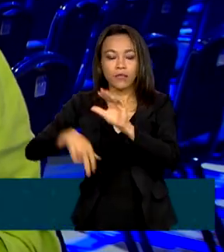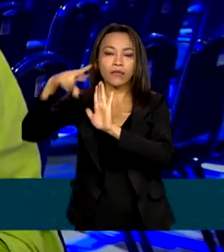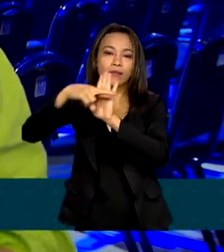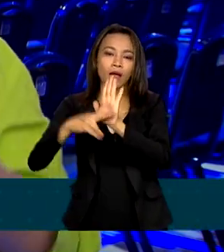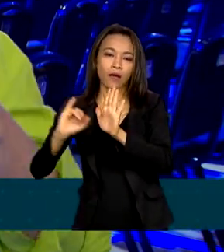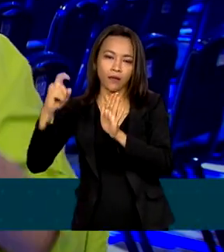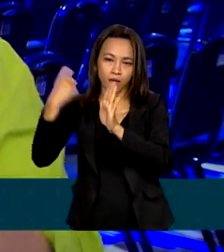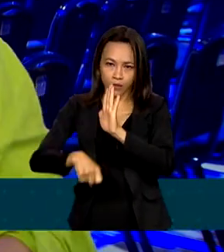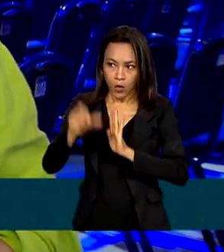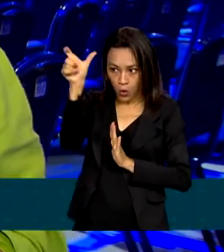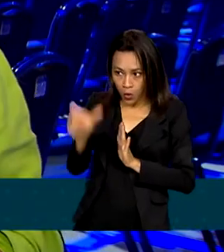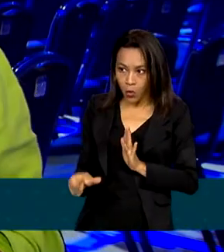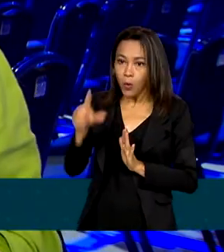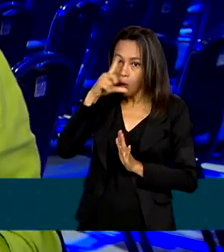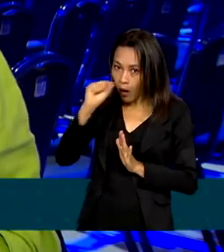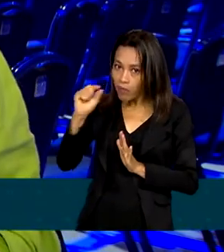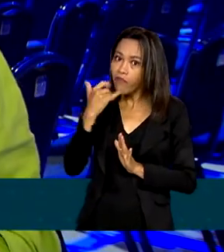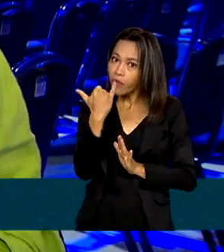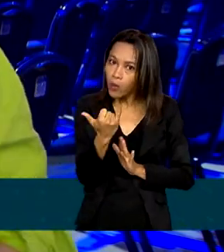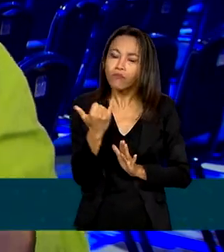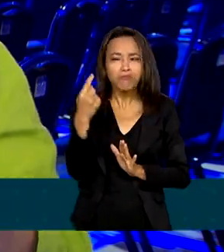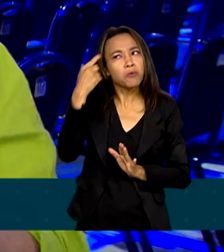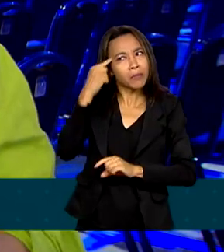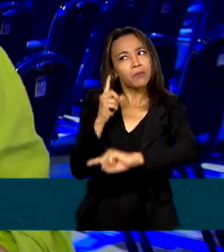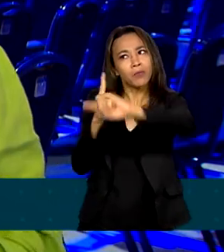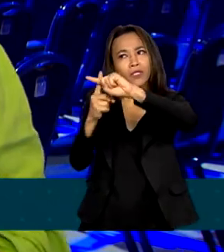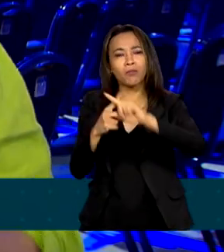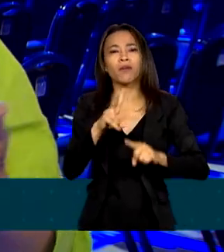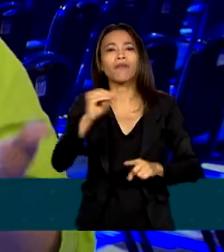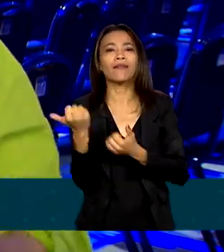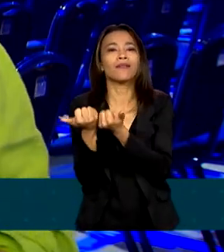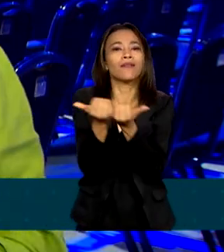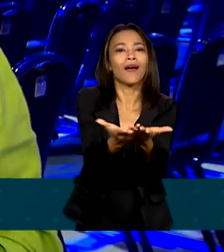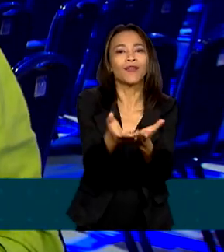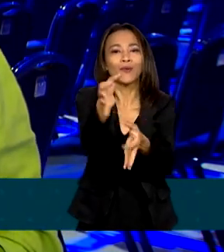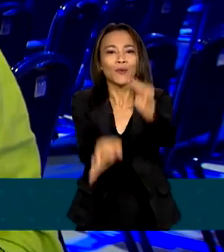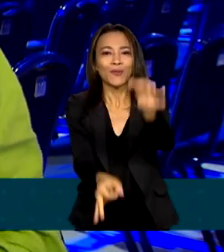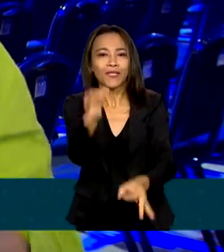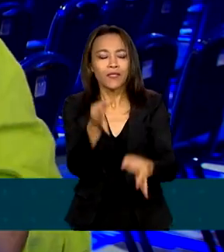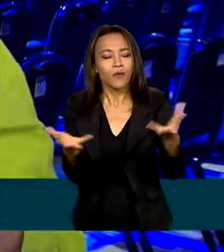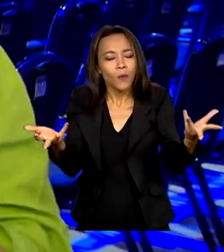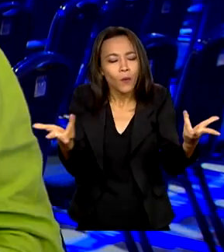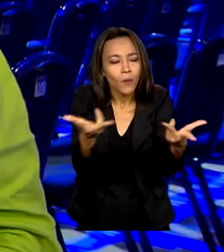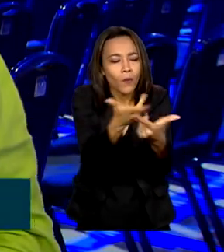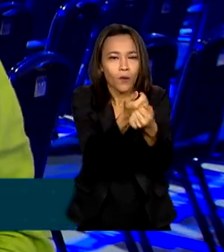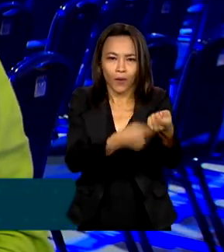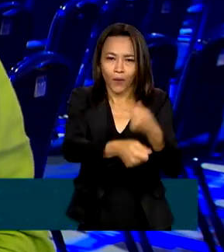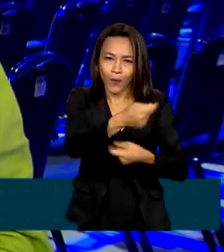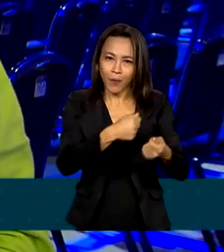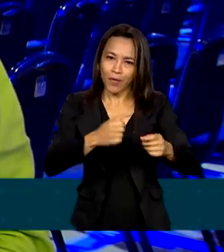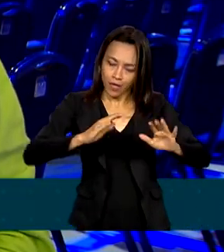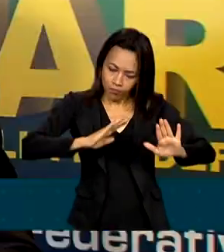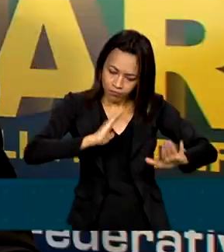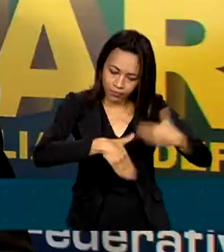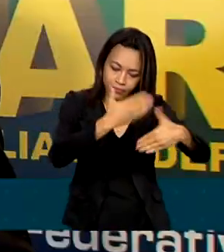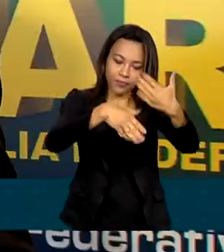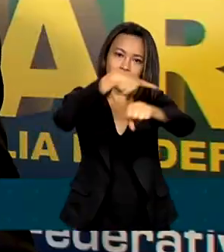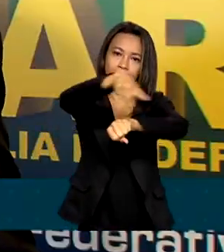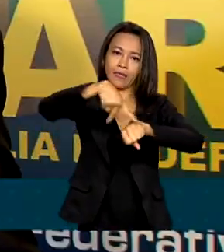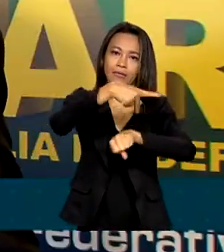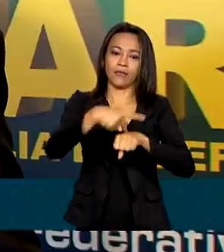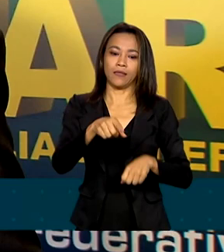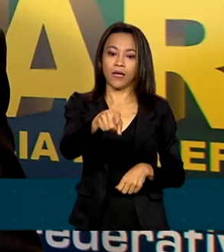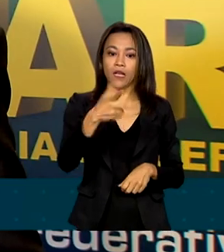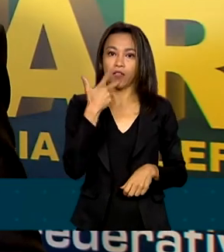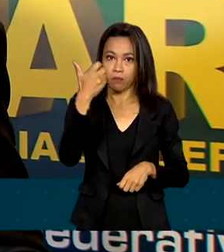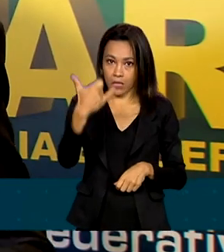otimista, já que as mudanças vão trazer justiça, eficiência econômica e crescimento para o país. O caminho é o